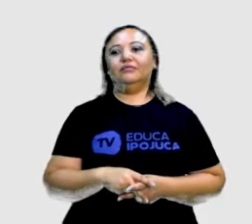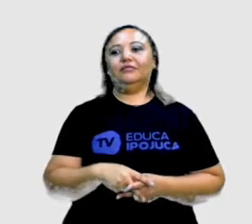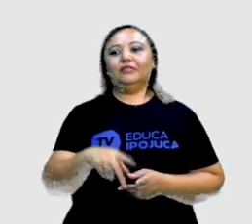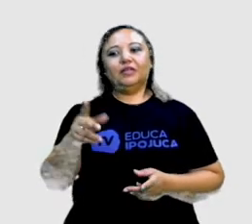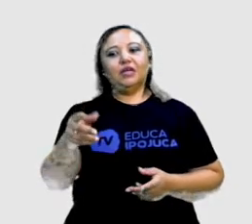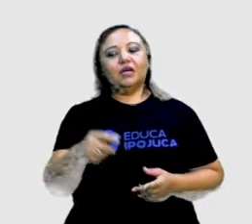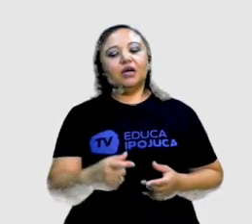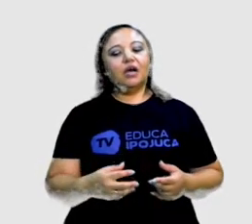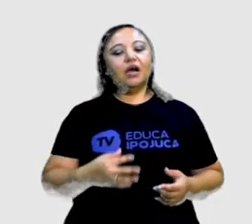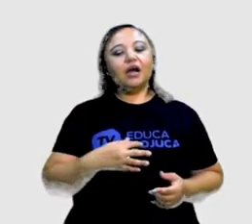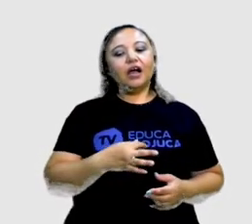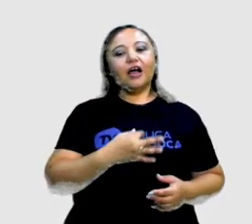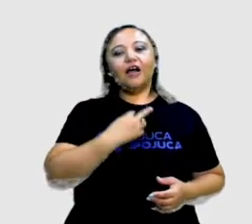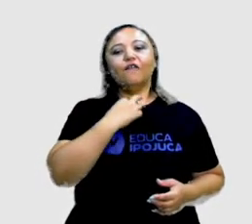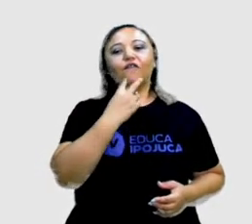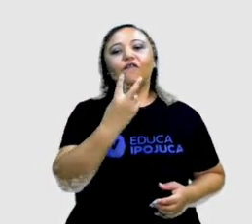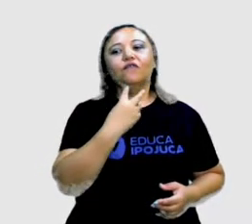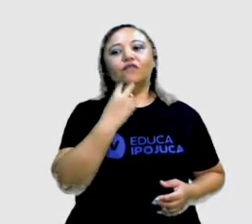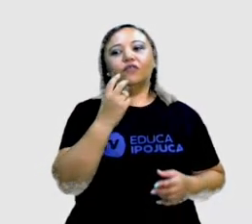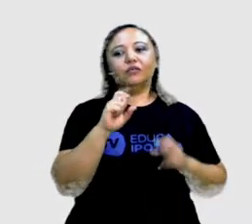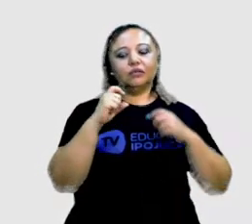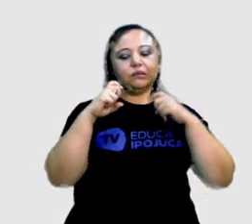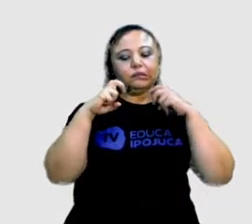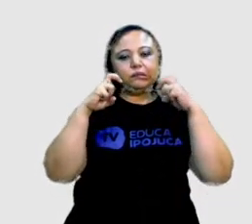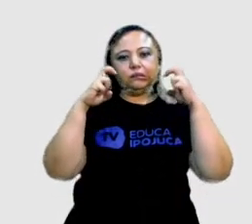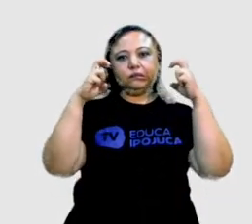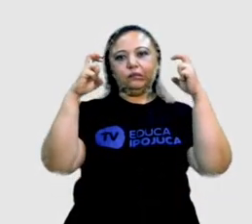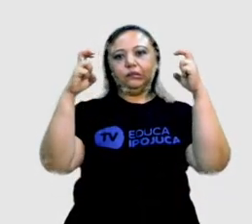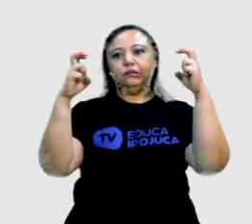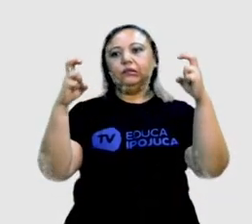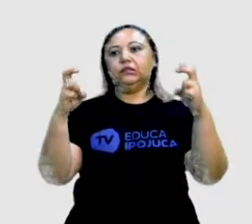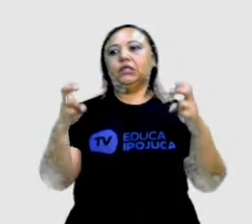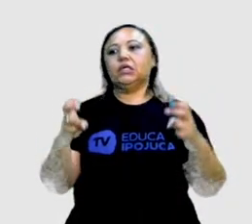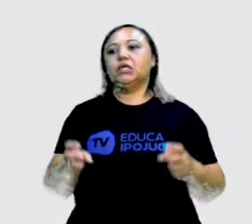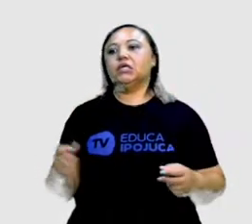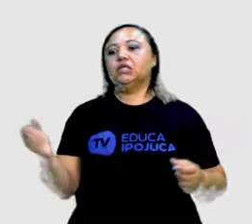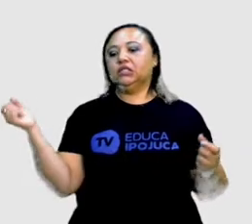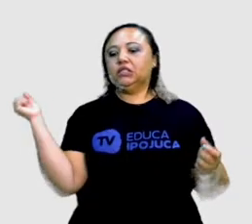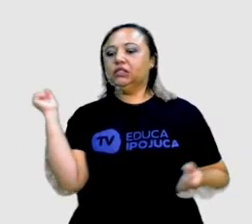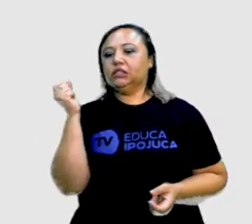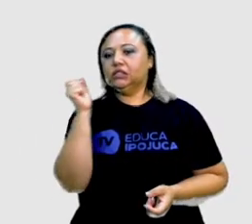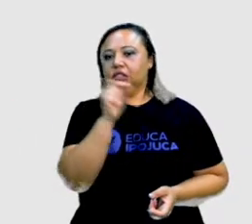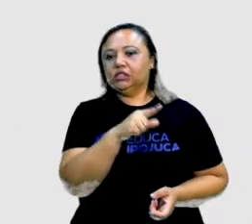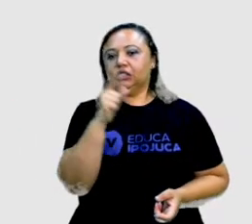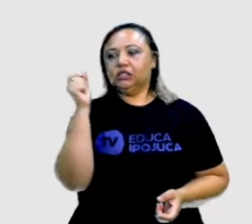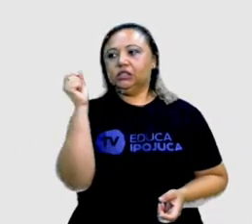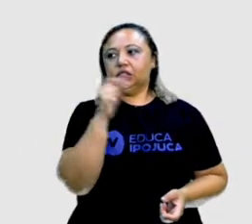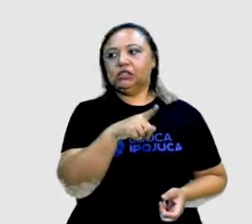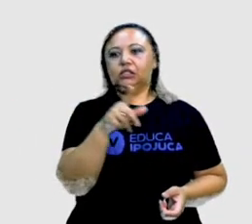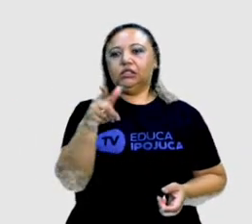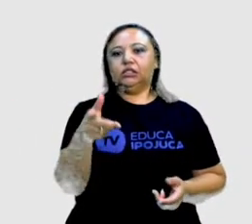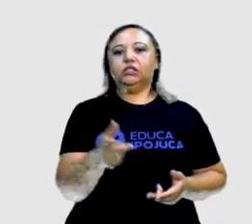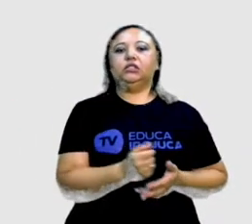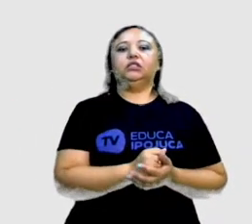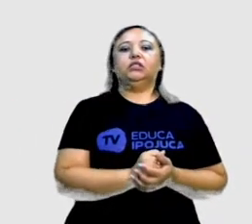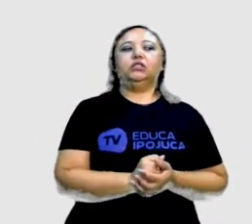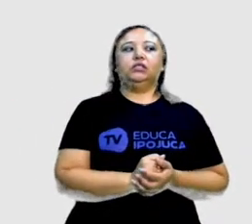vozes vai se alterando. As ofensas se agravam e é melhor não descrevê-las.